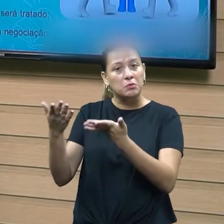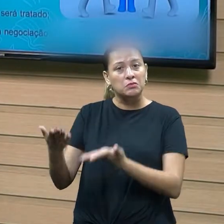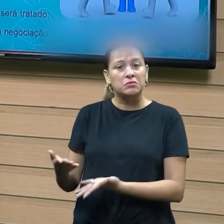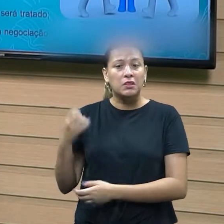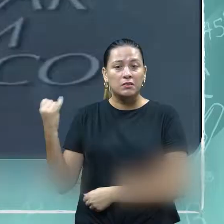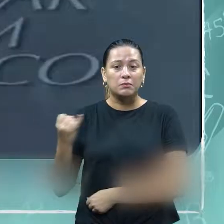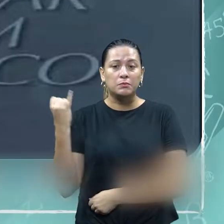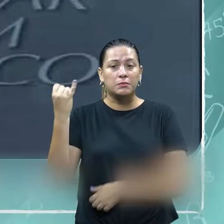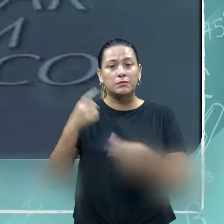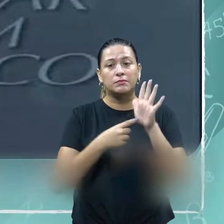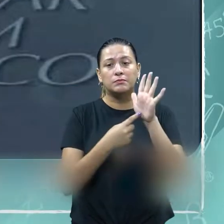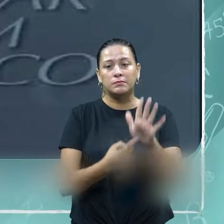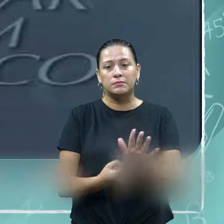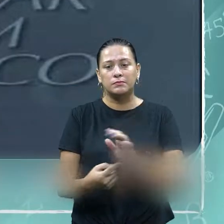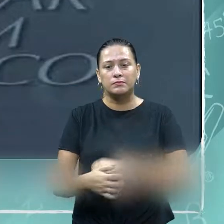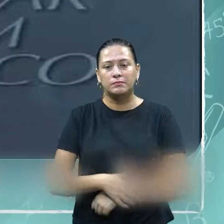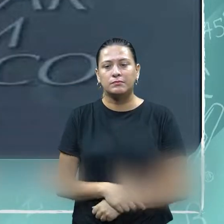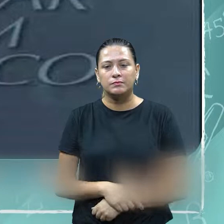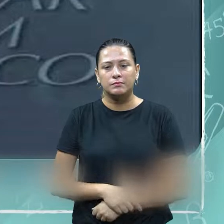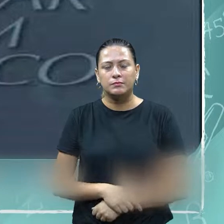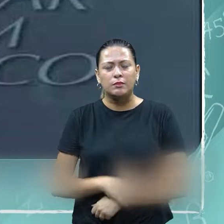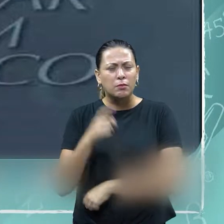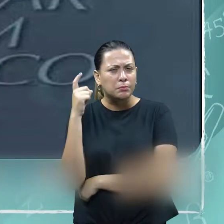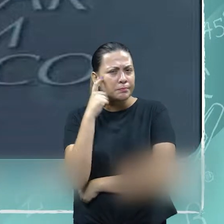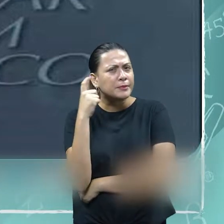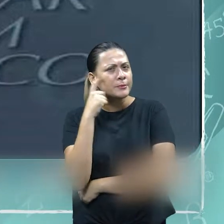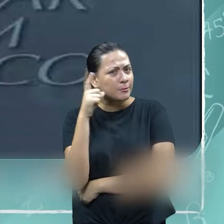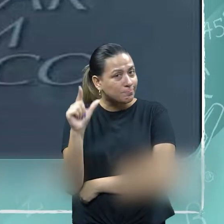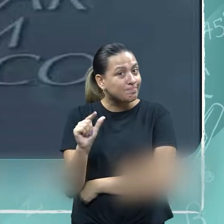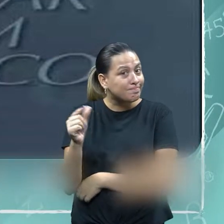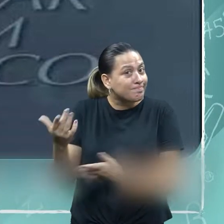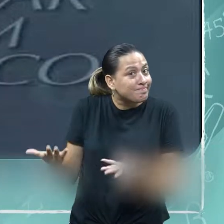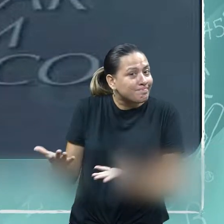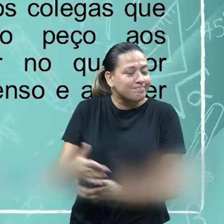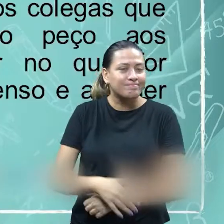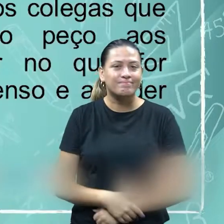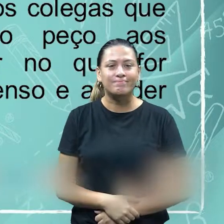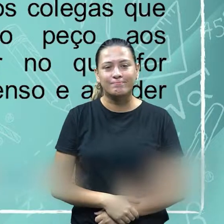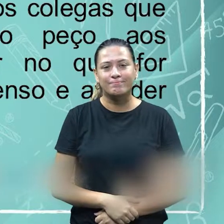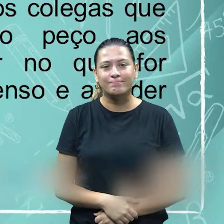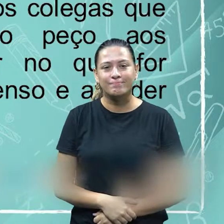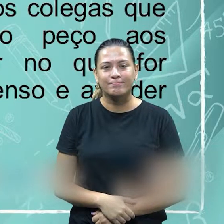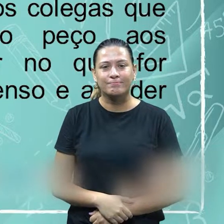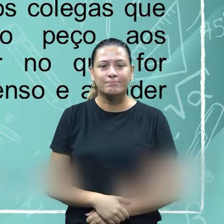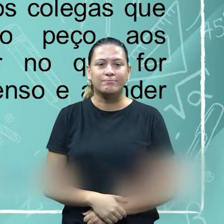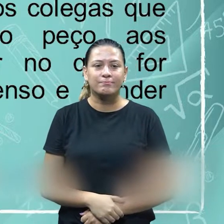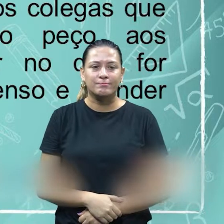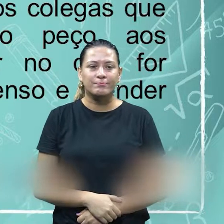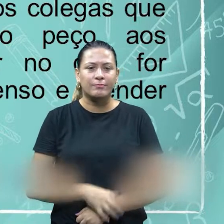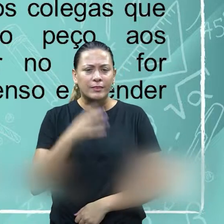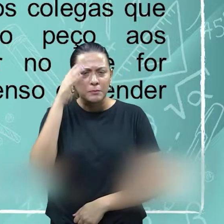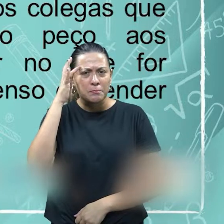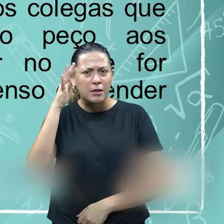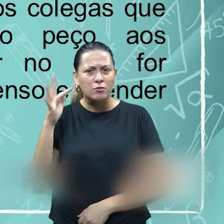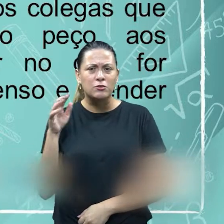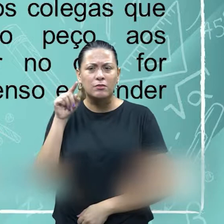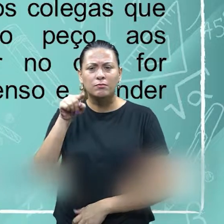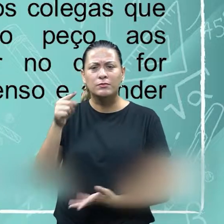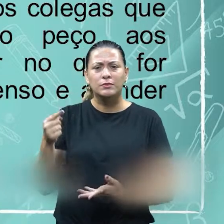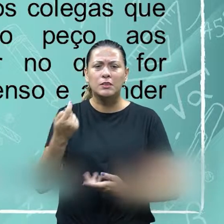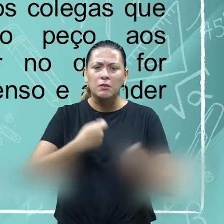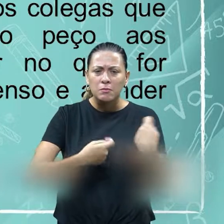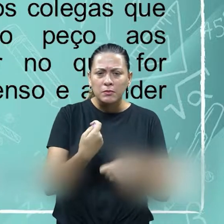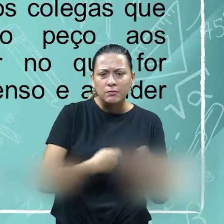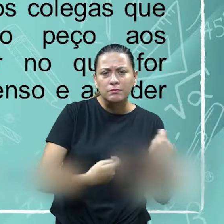bastante importante. Então, vamos agora pensar um pouco. Olha, eu vejo só para vocês, olha, imagina se você